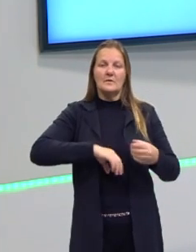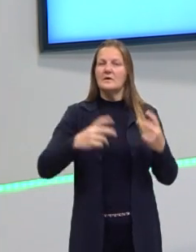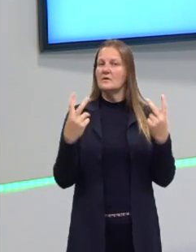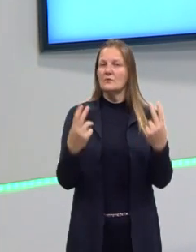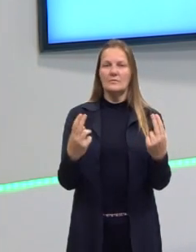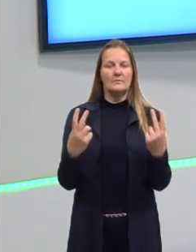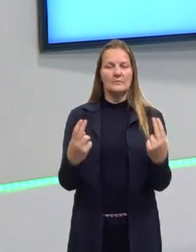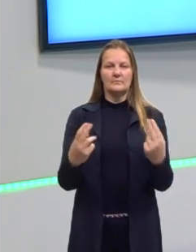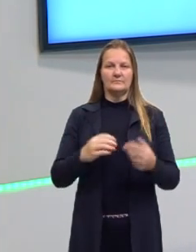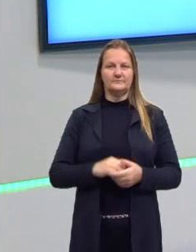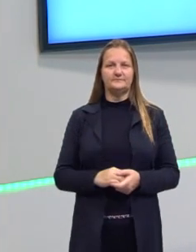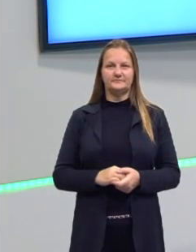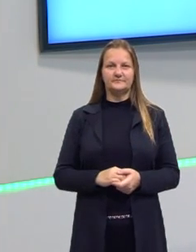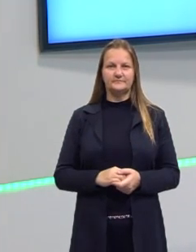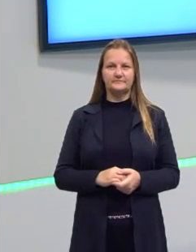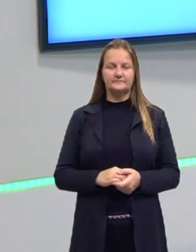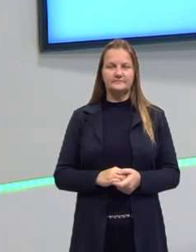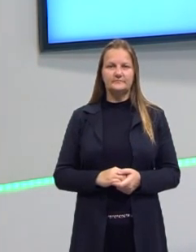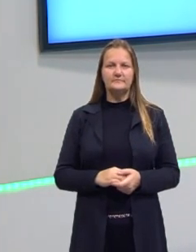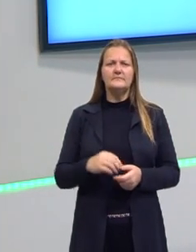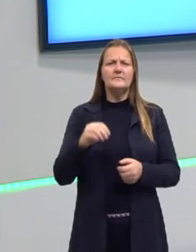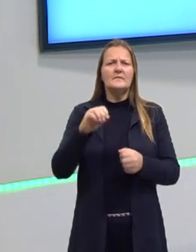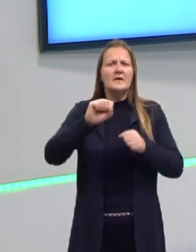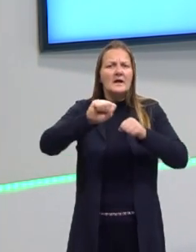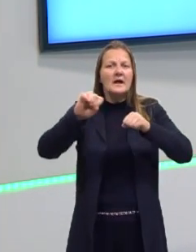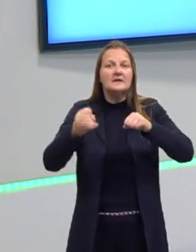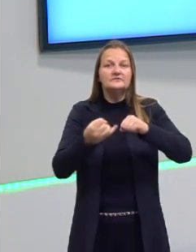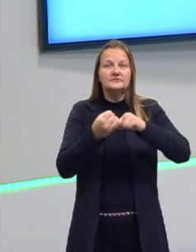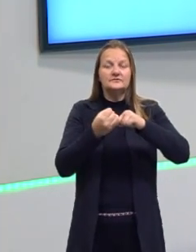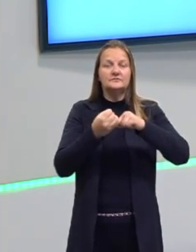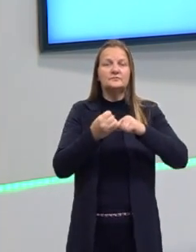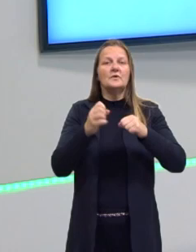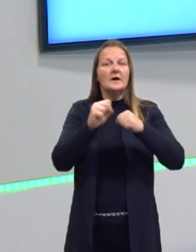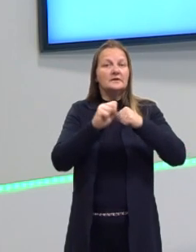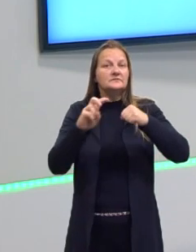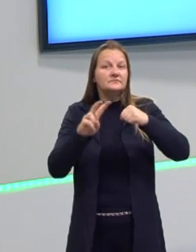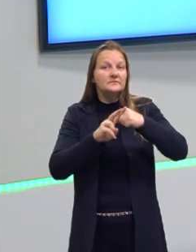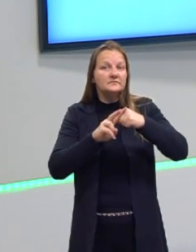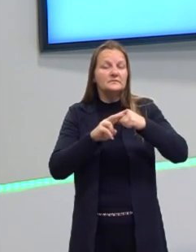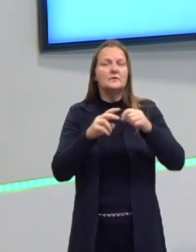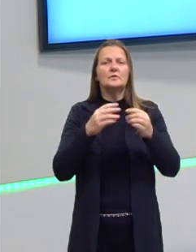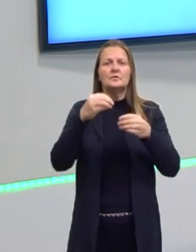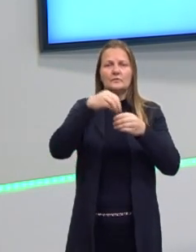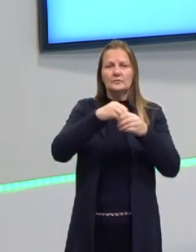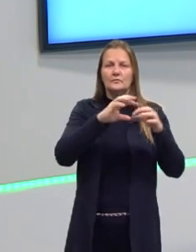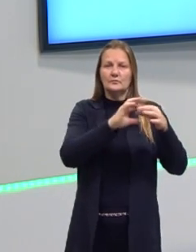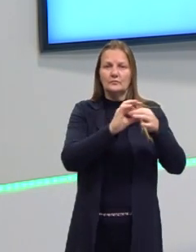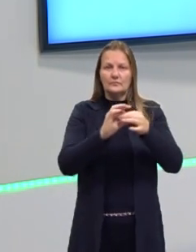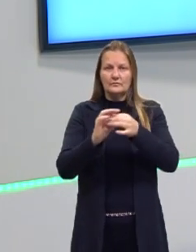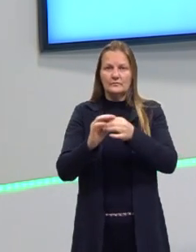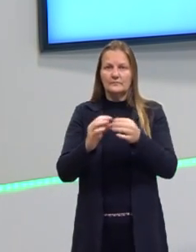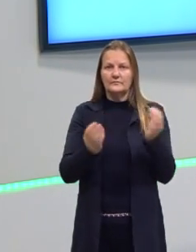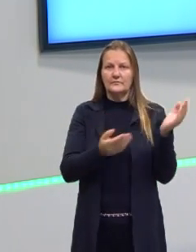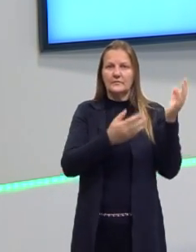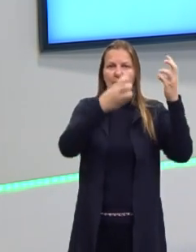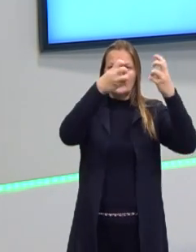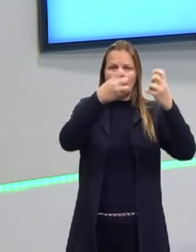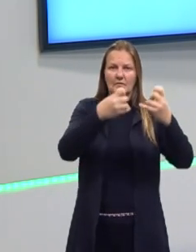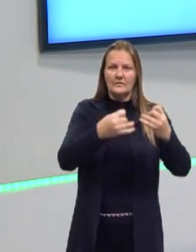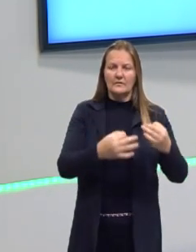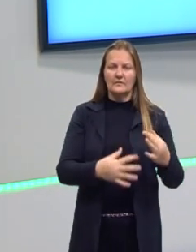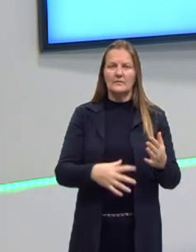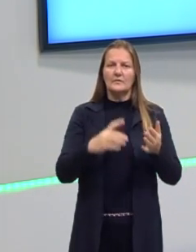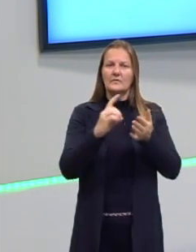mesma forma. Os adjetivos e os advérbios, nessa explicação do